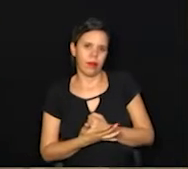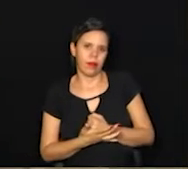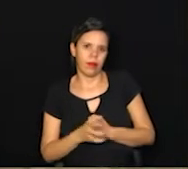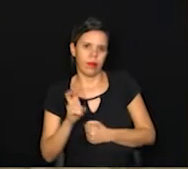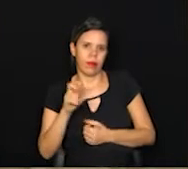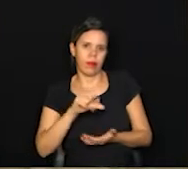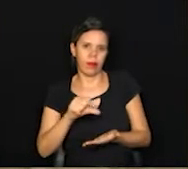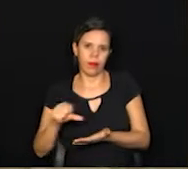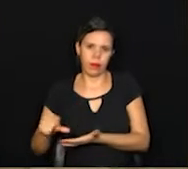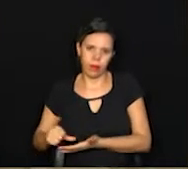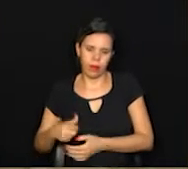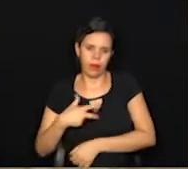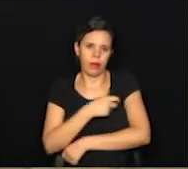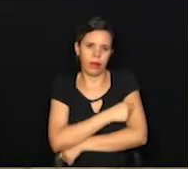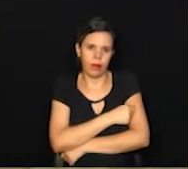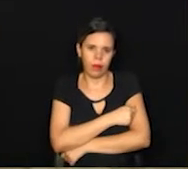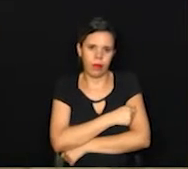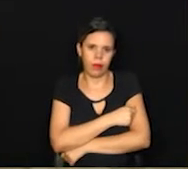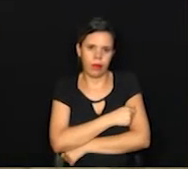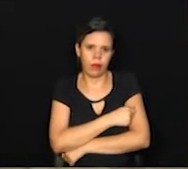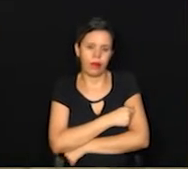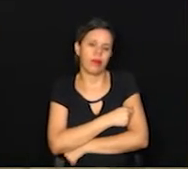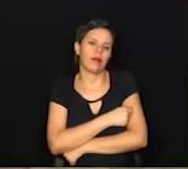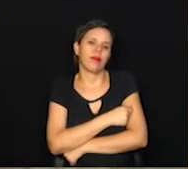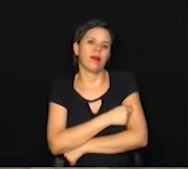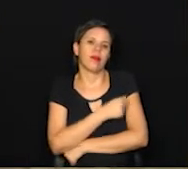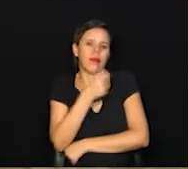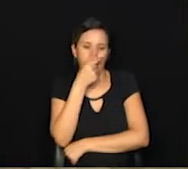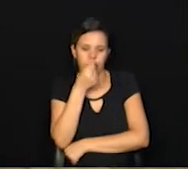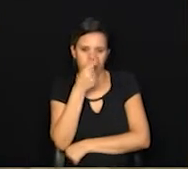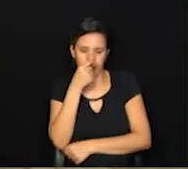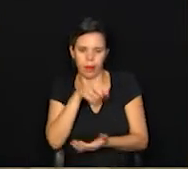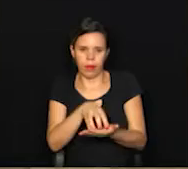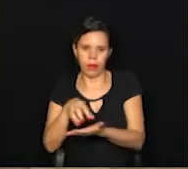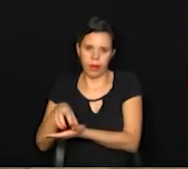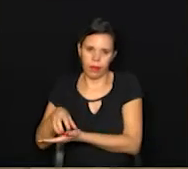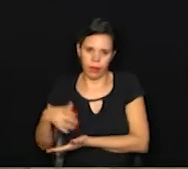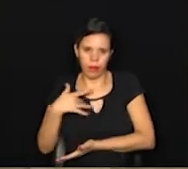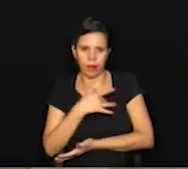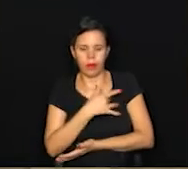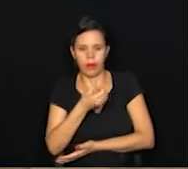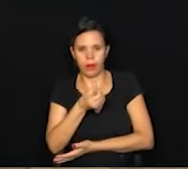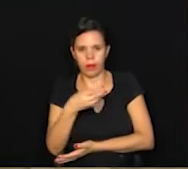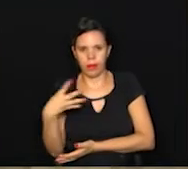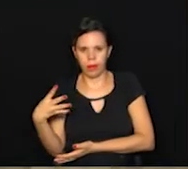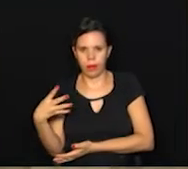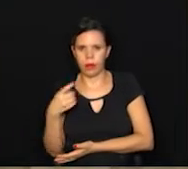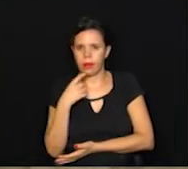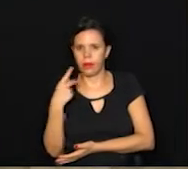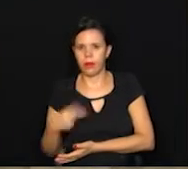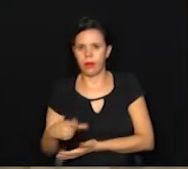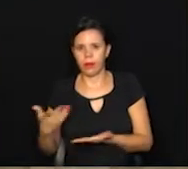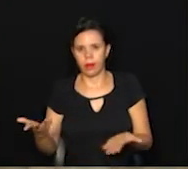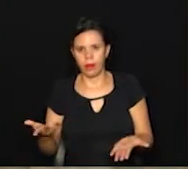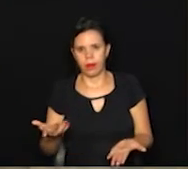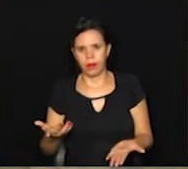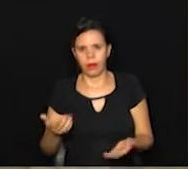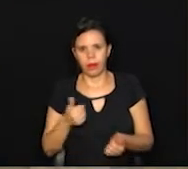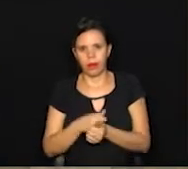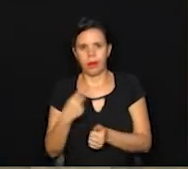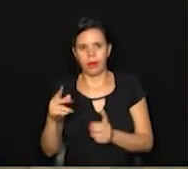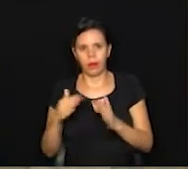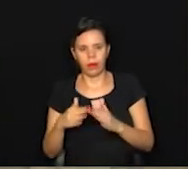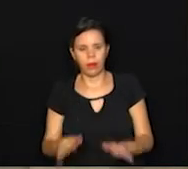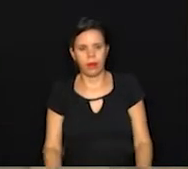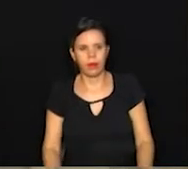cinco locais de imunização. Influenza, os centros de saúde, nós temos 64 em Campinas, você vai no mais perto da